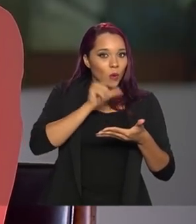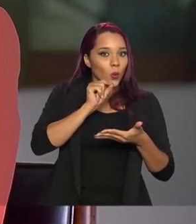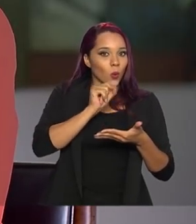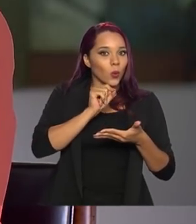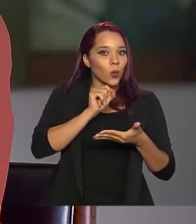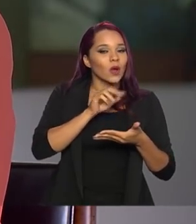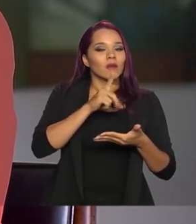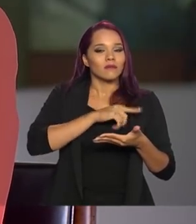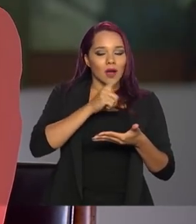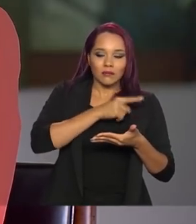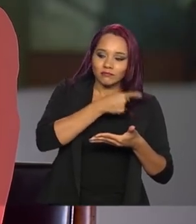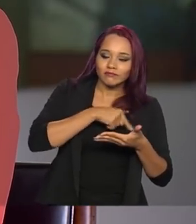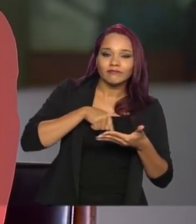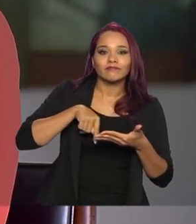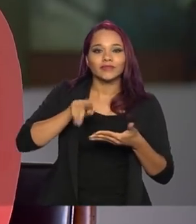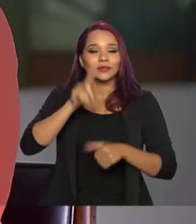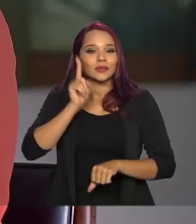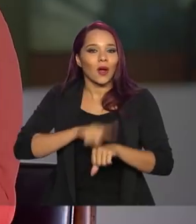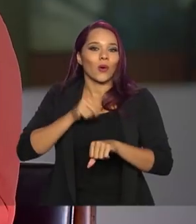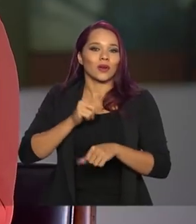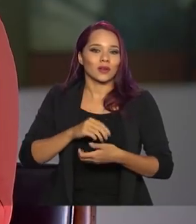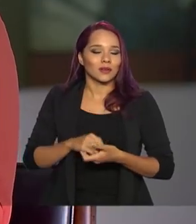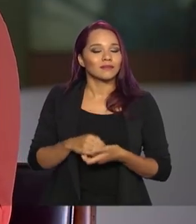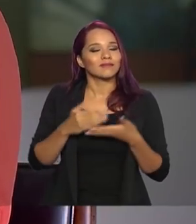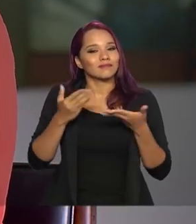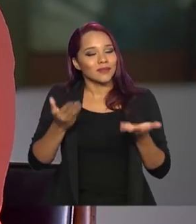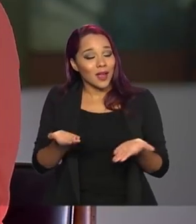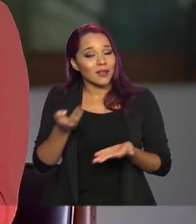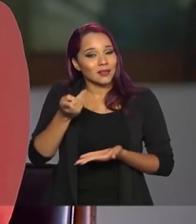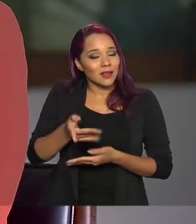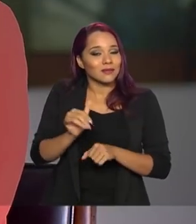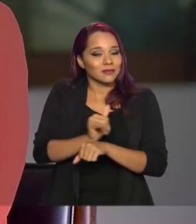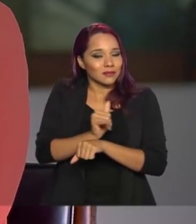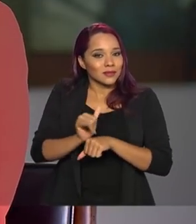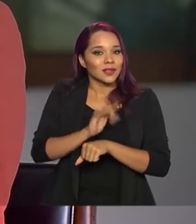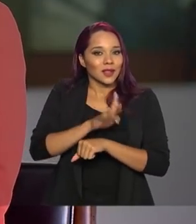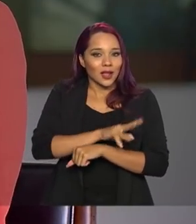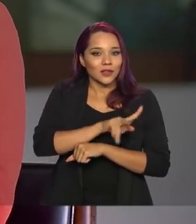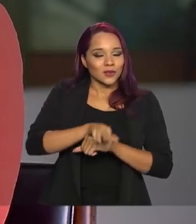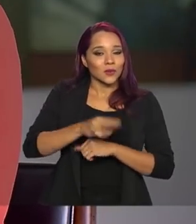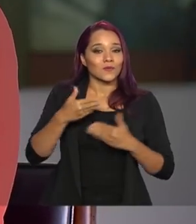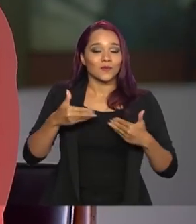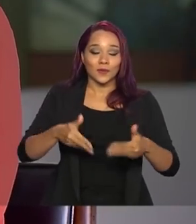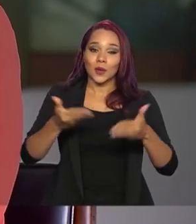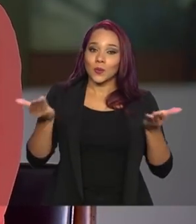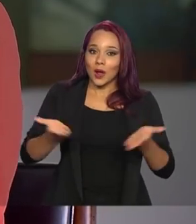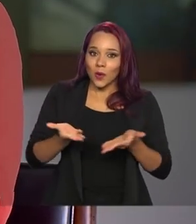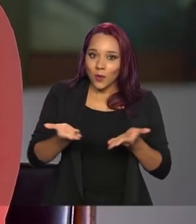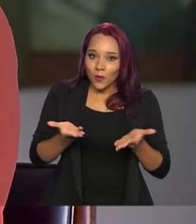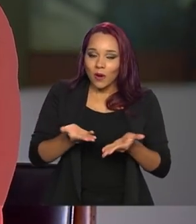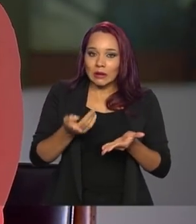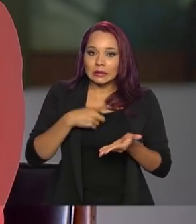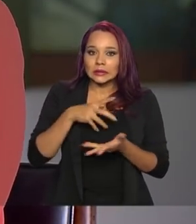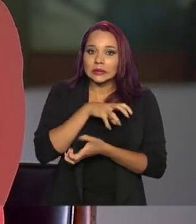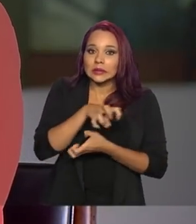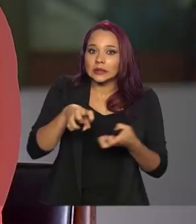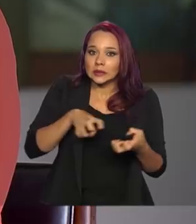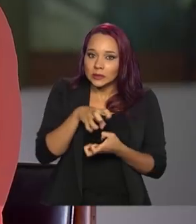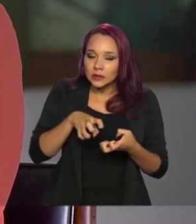vamos fazer o atendimento imediato. É dessa forma que o Ministério vem, neste momento de crise,